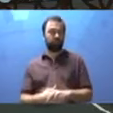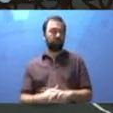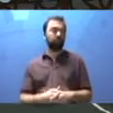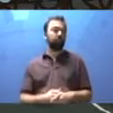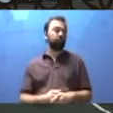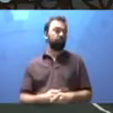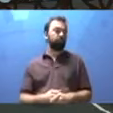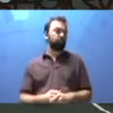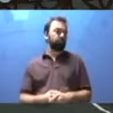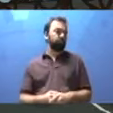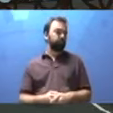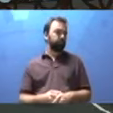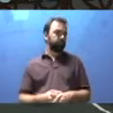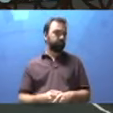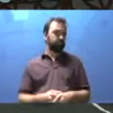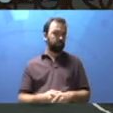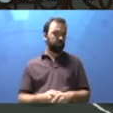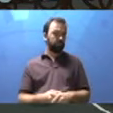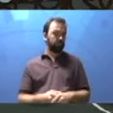vai chegar lá.